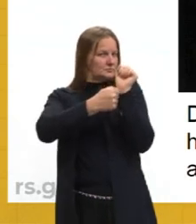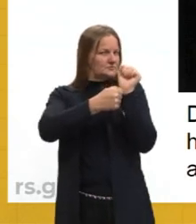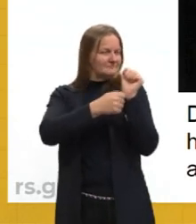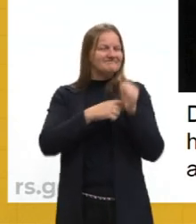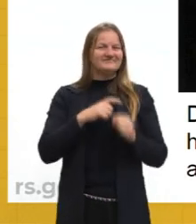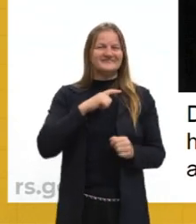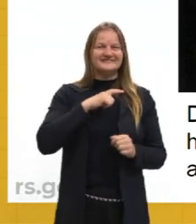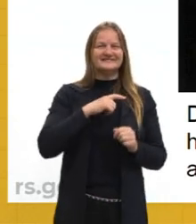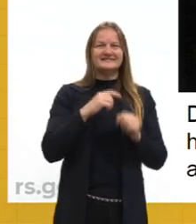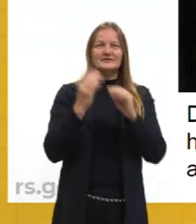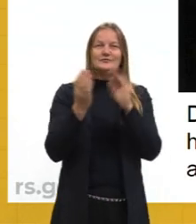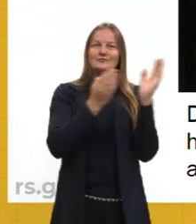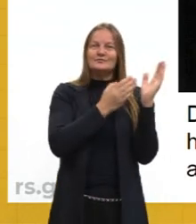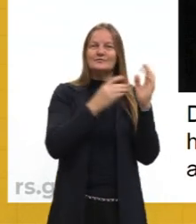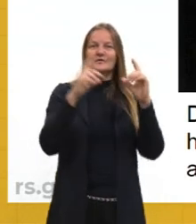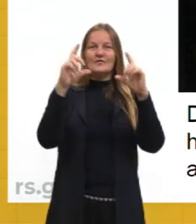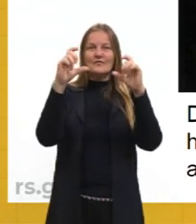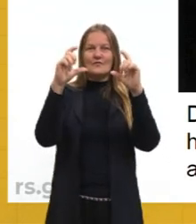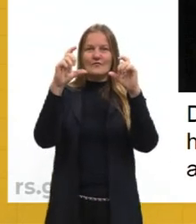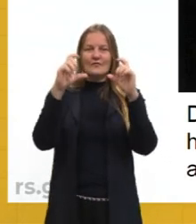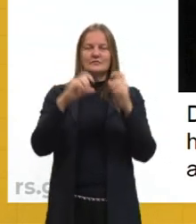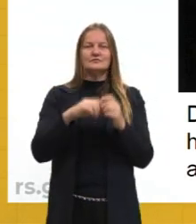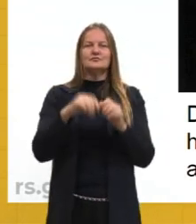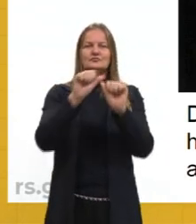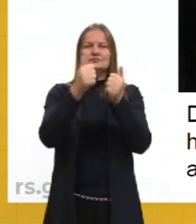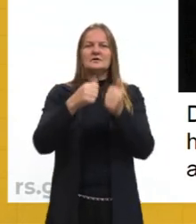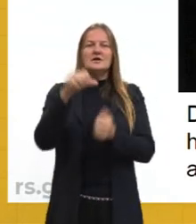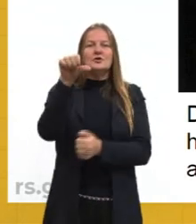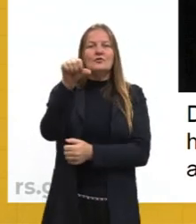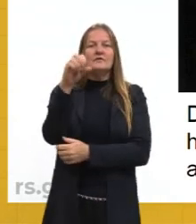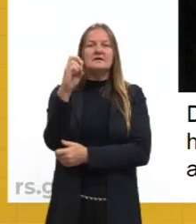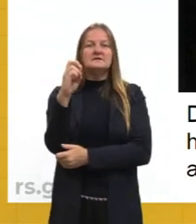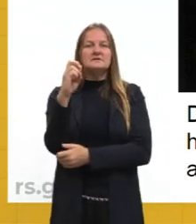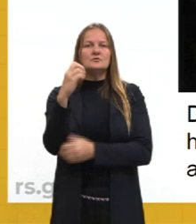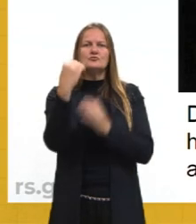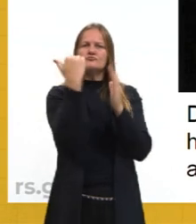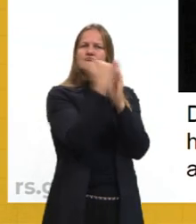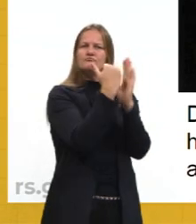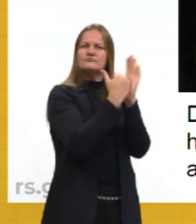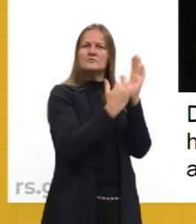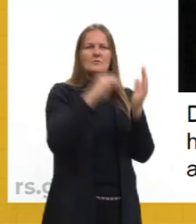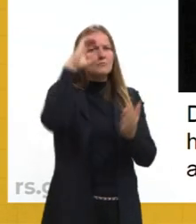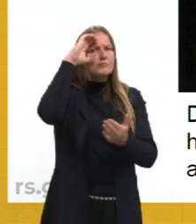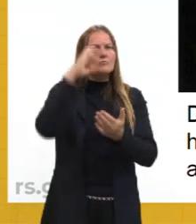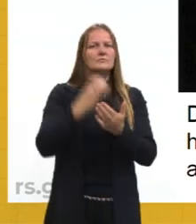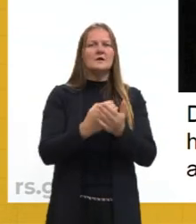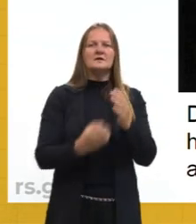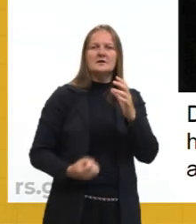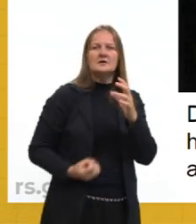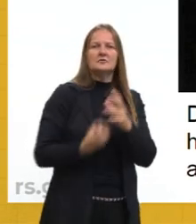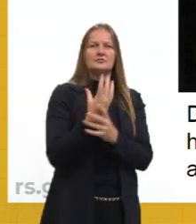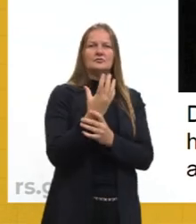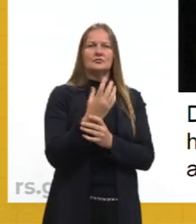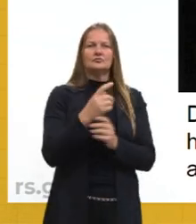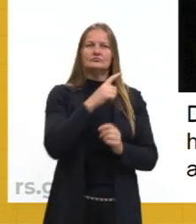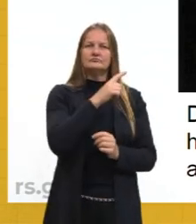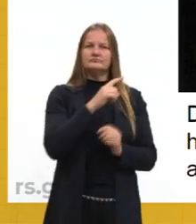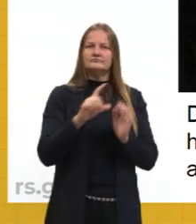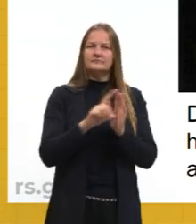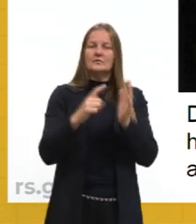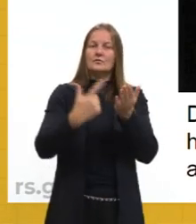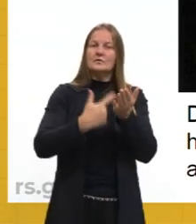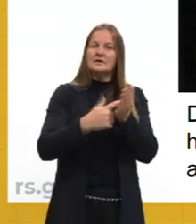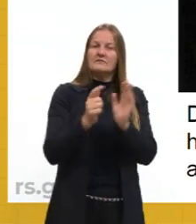a gente tem uma imagem do que seria de uma cópia das 95 teses de Lutero. Então, é um livro